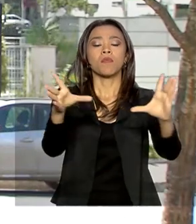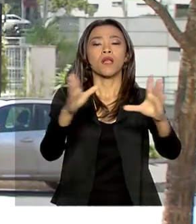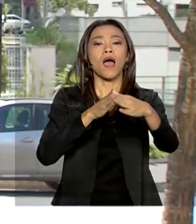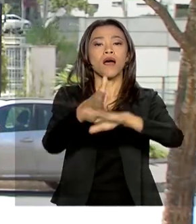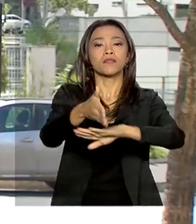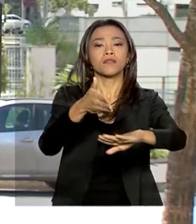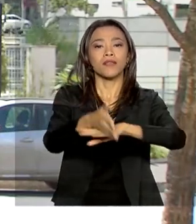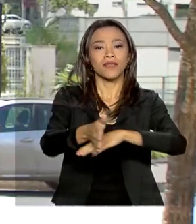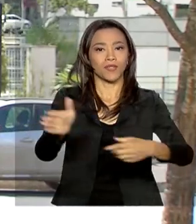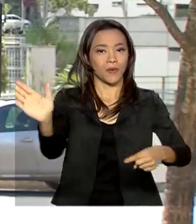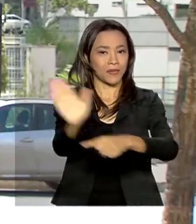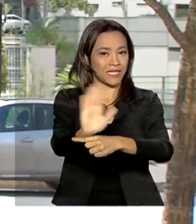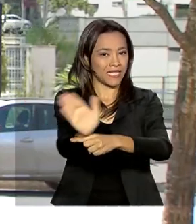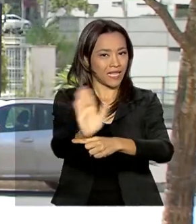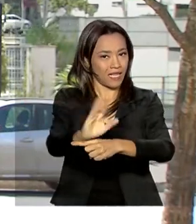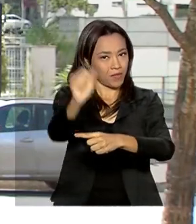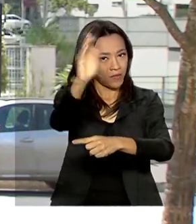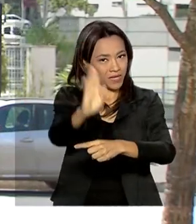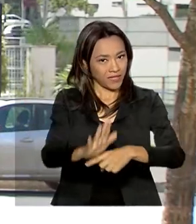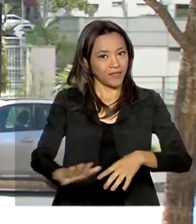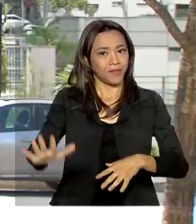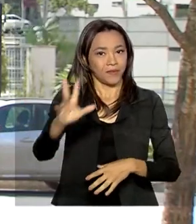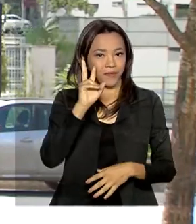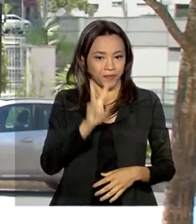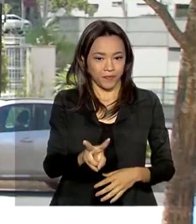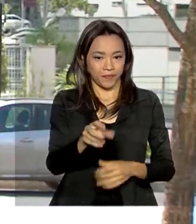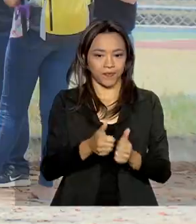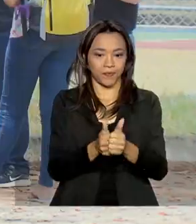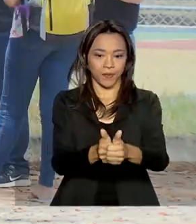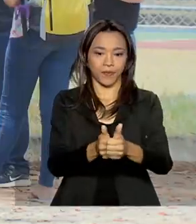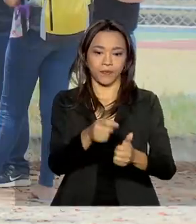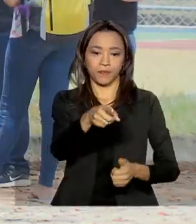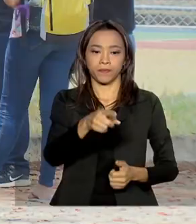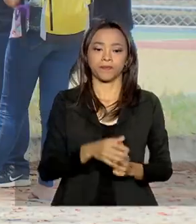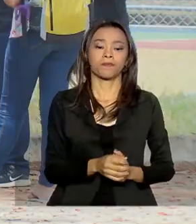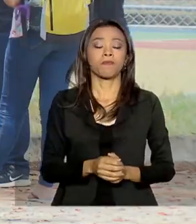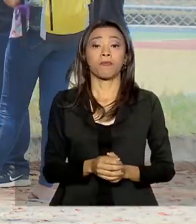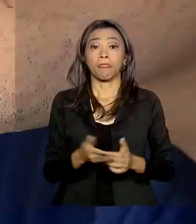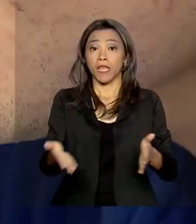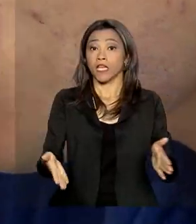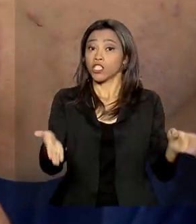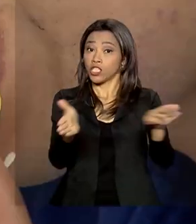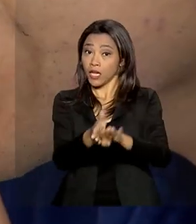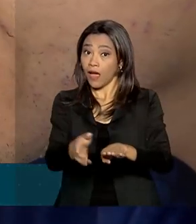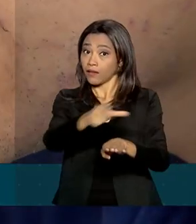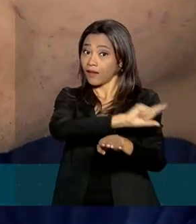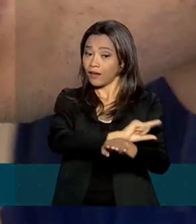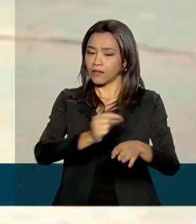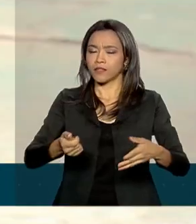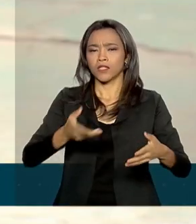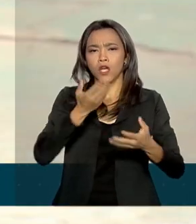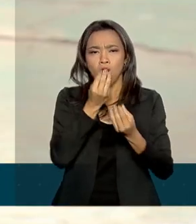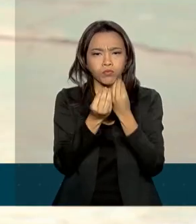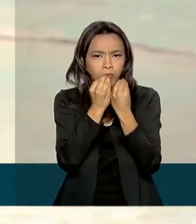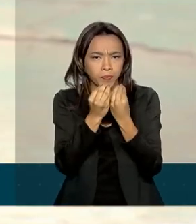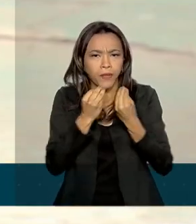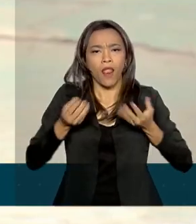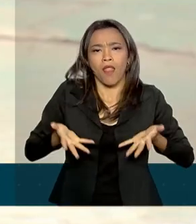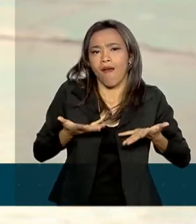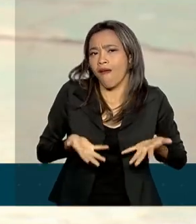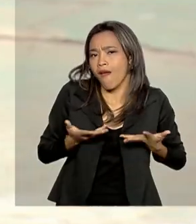Brasil. Quem acompanhou foi a repórter Mariana Jungmann. Chegada com antecedência, lanchinho leve, última